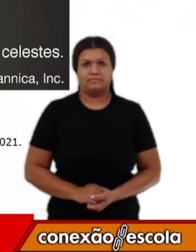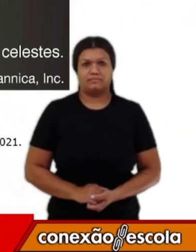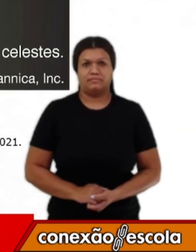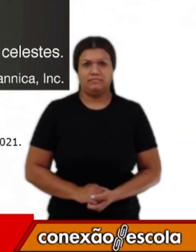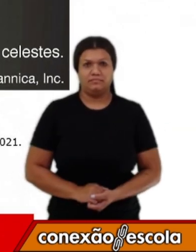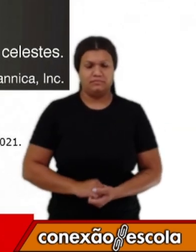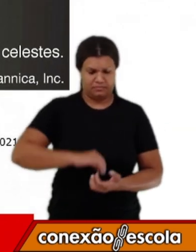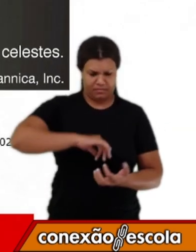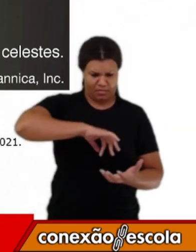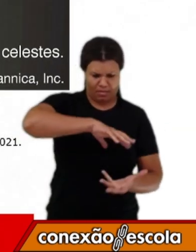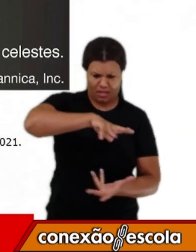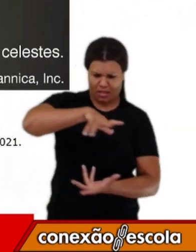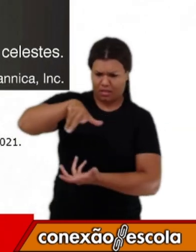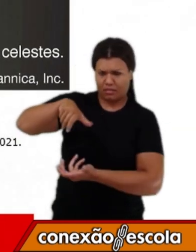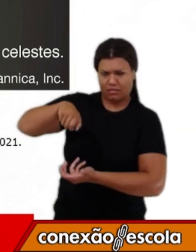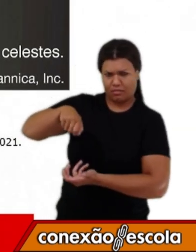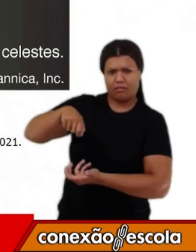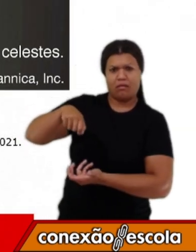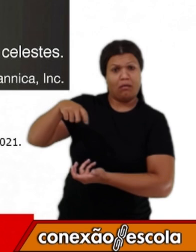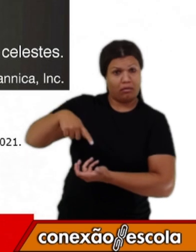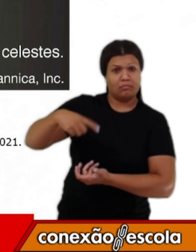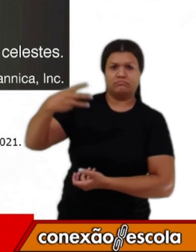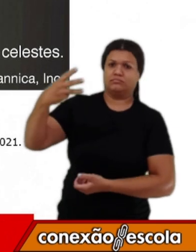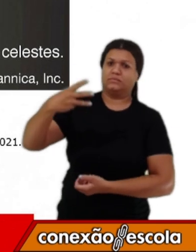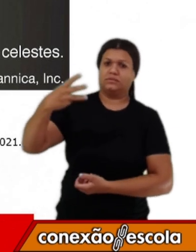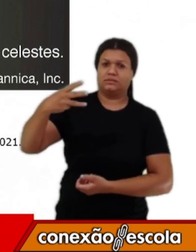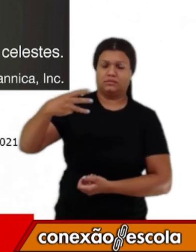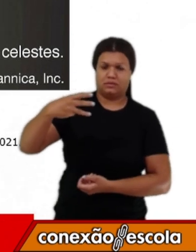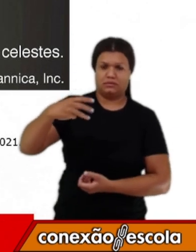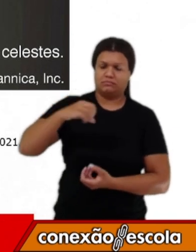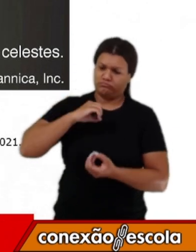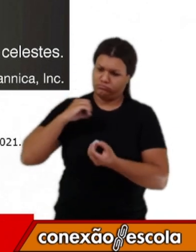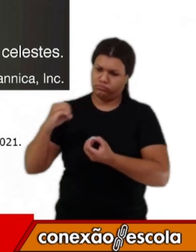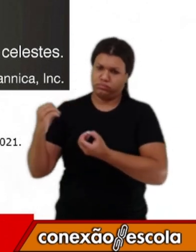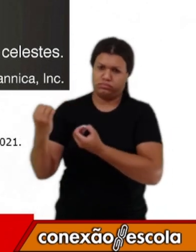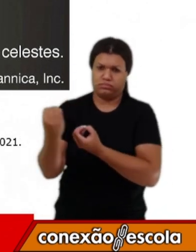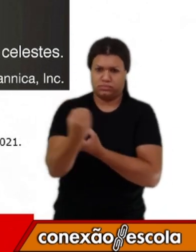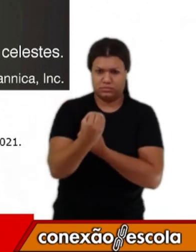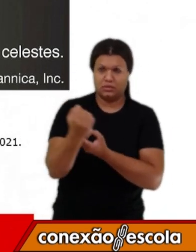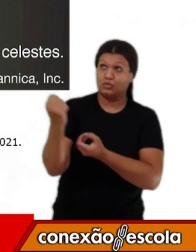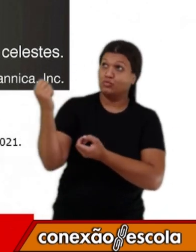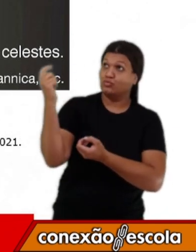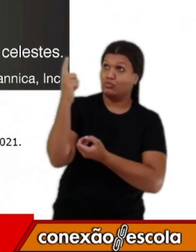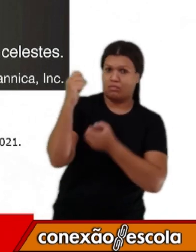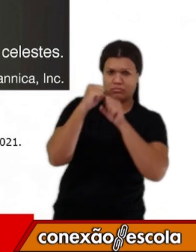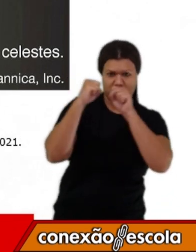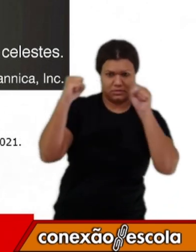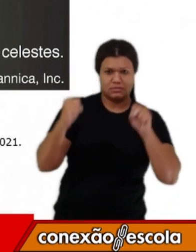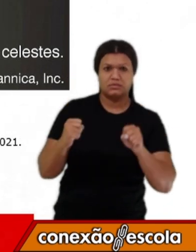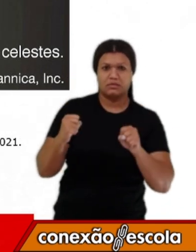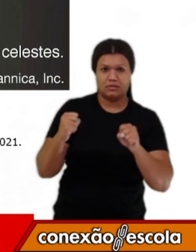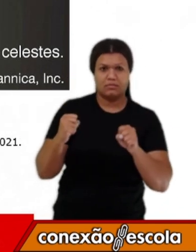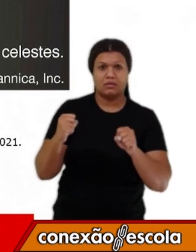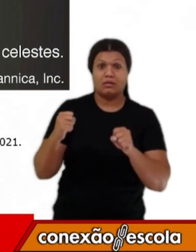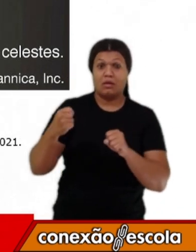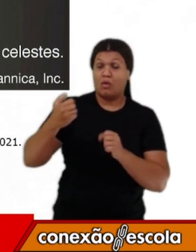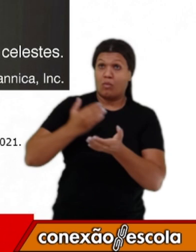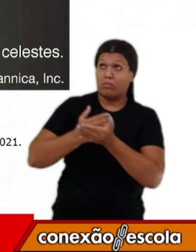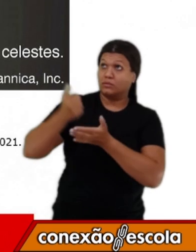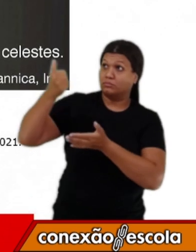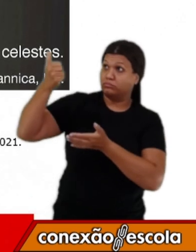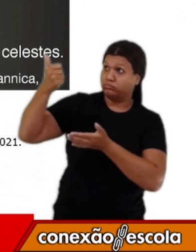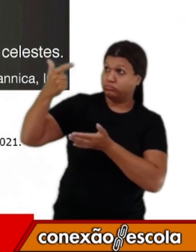A Terra é o terceiro planeta do nosso Sistema Solar, contando a partir do Sol.